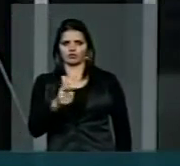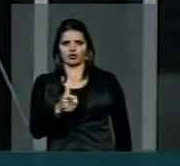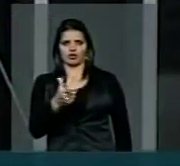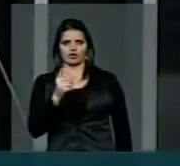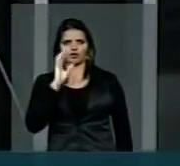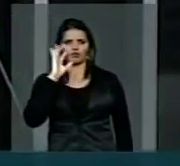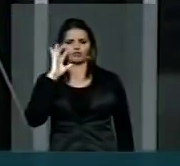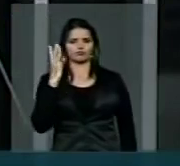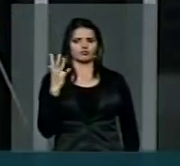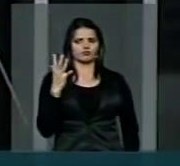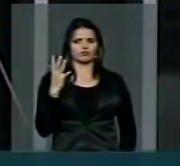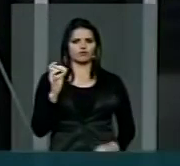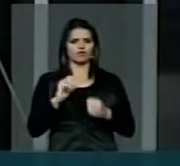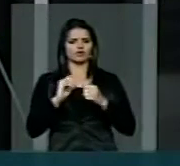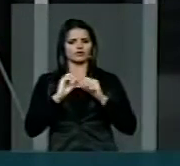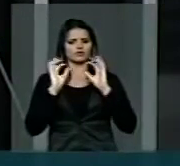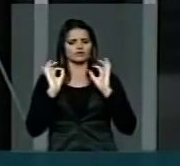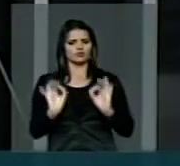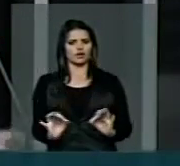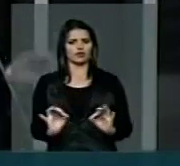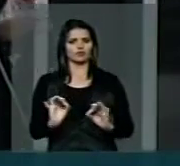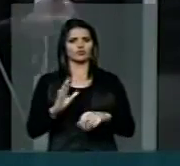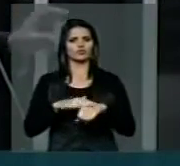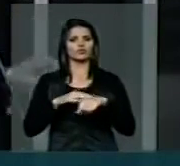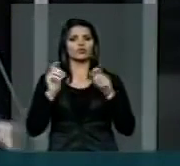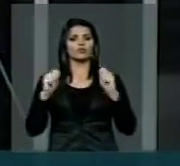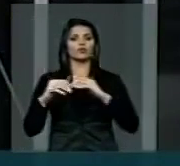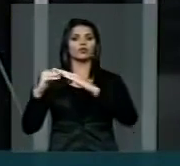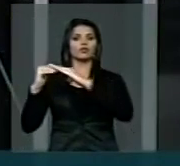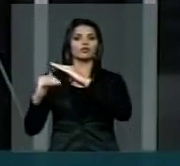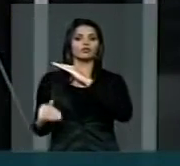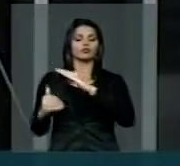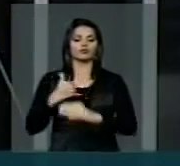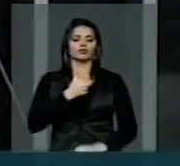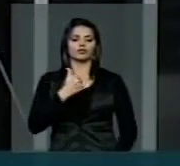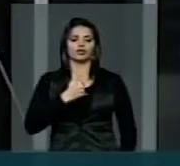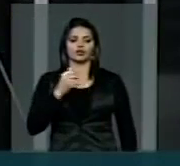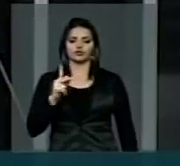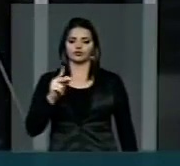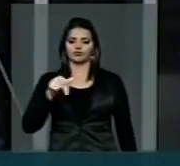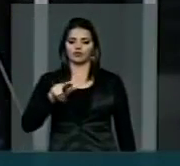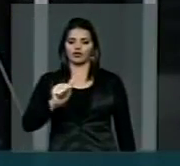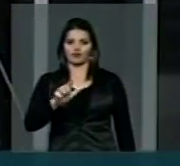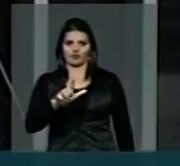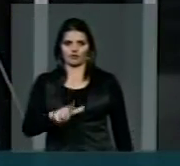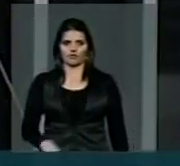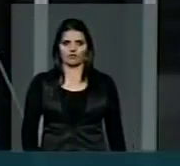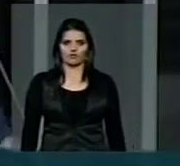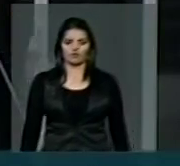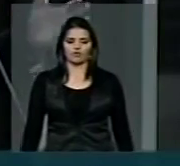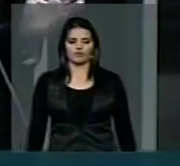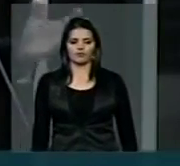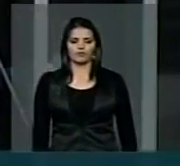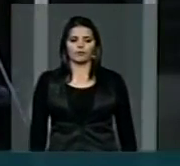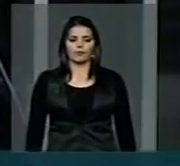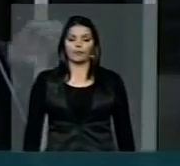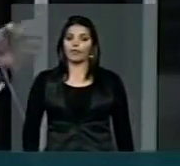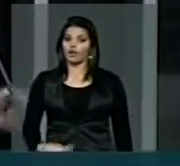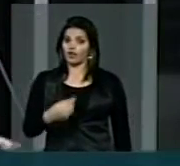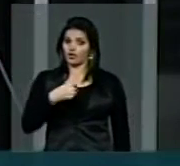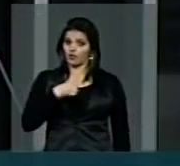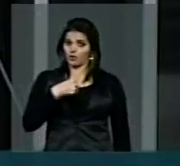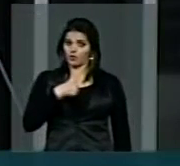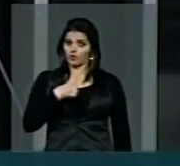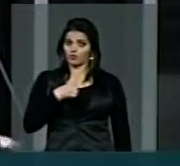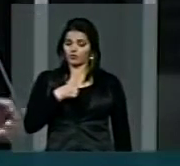tomar com relação à redução da idade penal. E eu fui